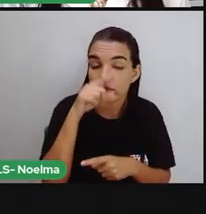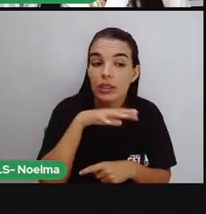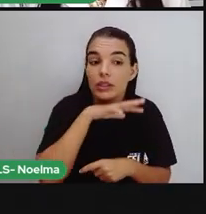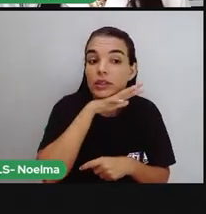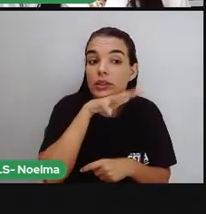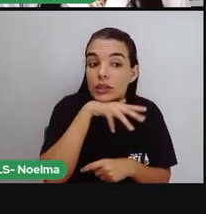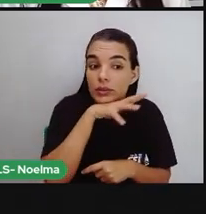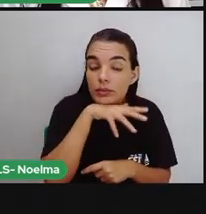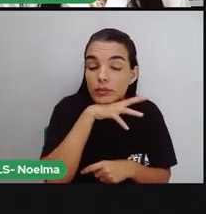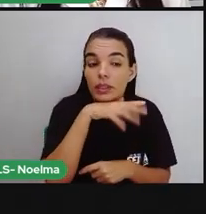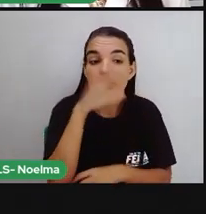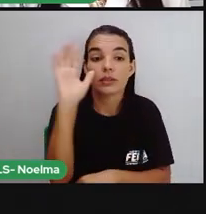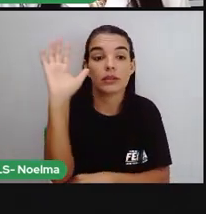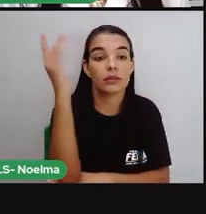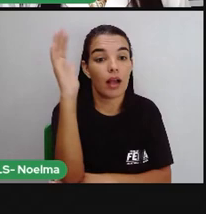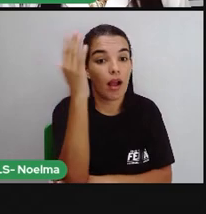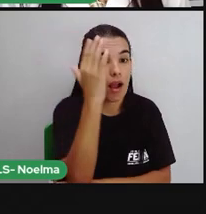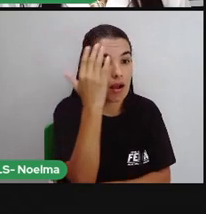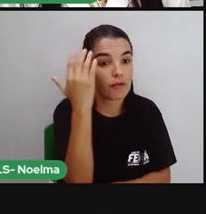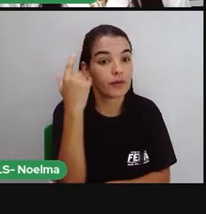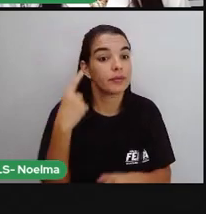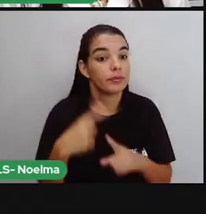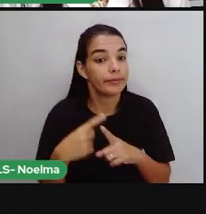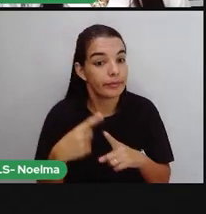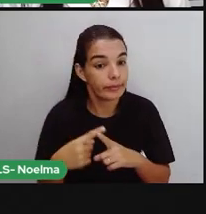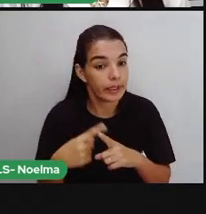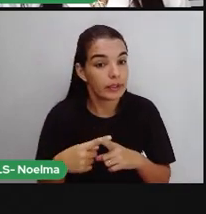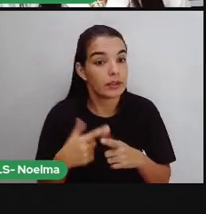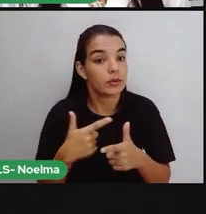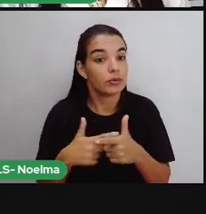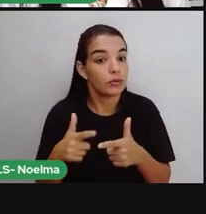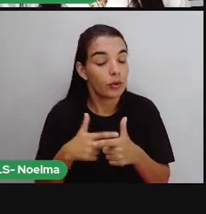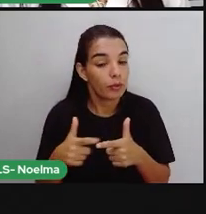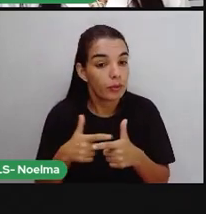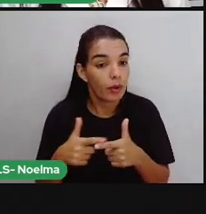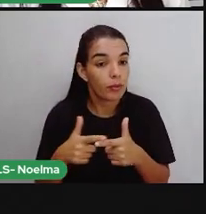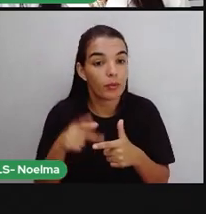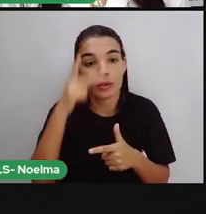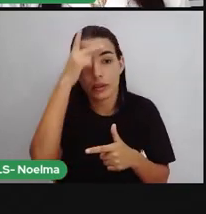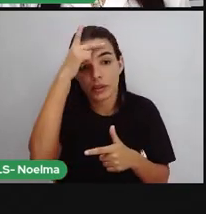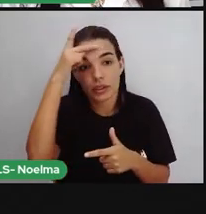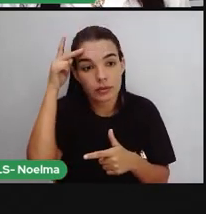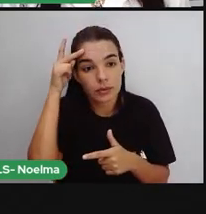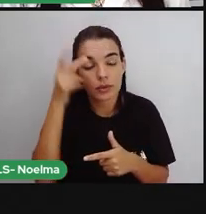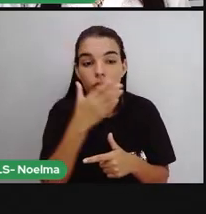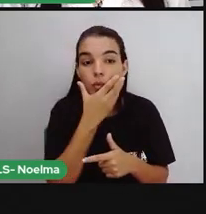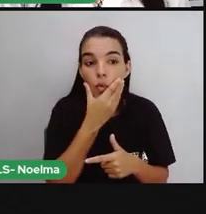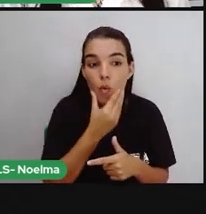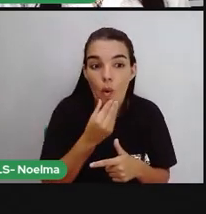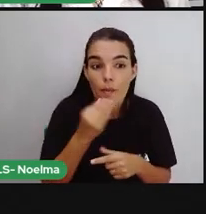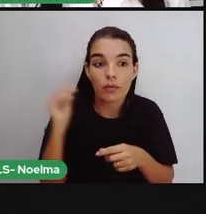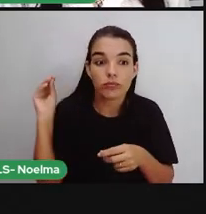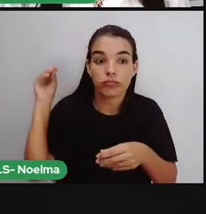de insumos químicos, né? São utilizados aí e que acabam chegando, prejudicando